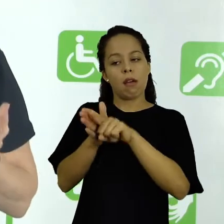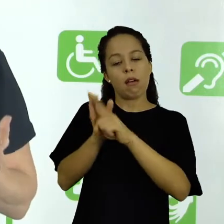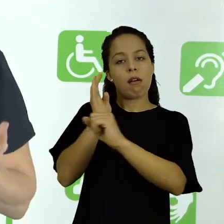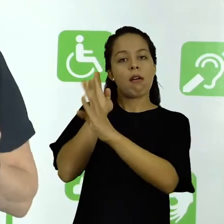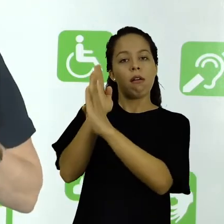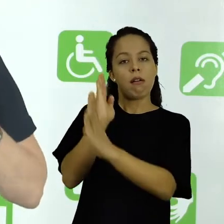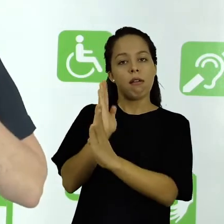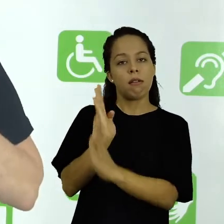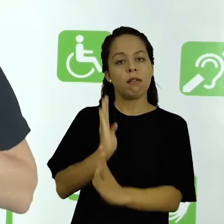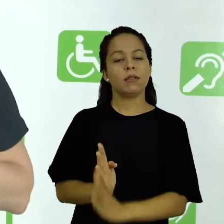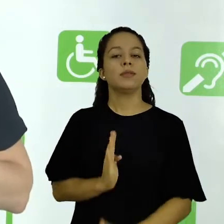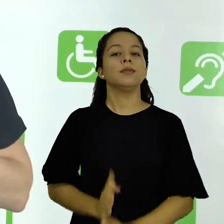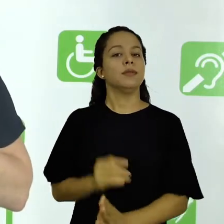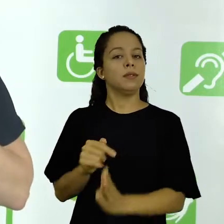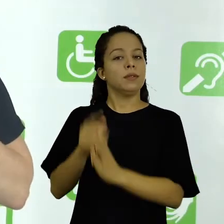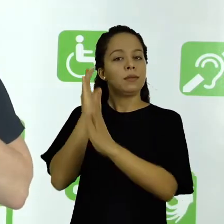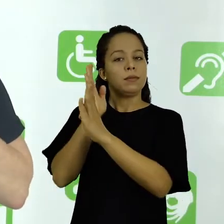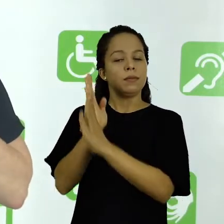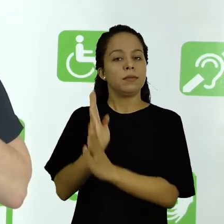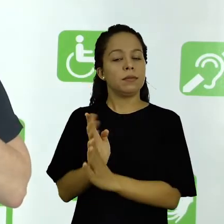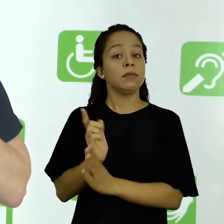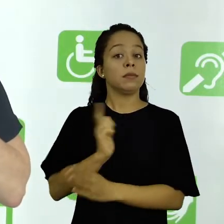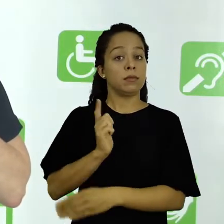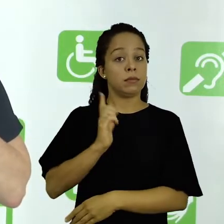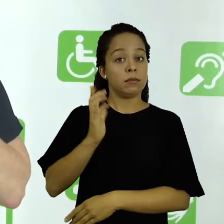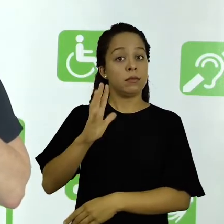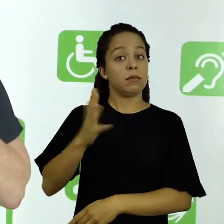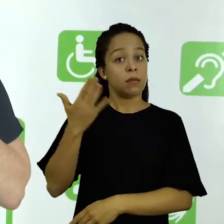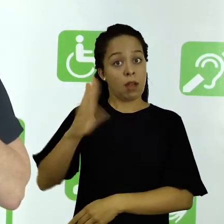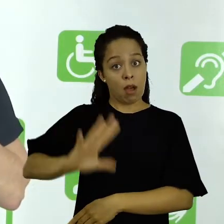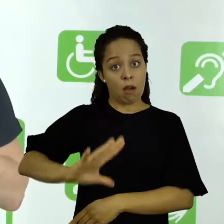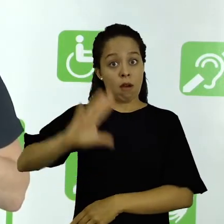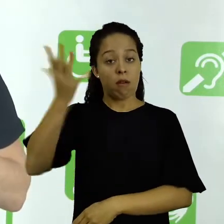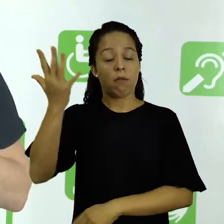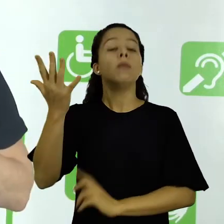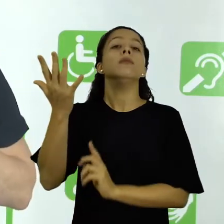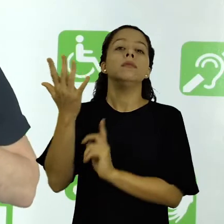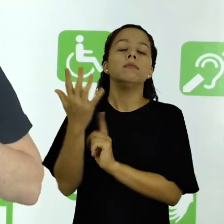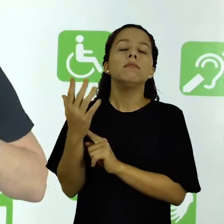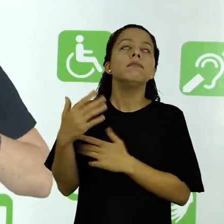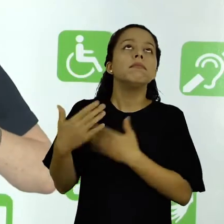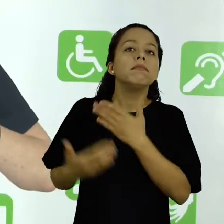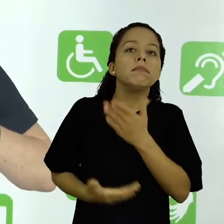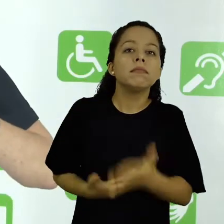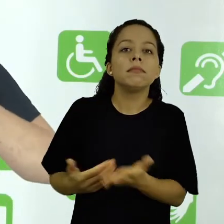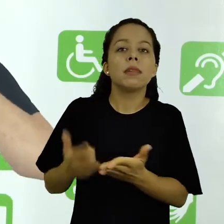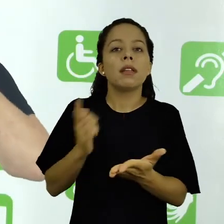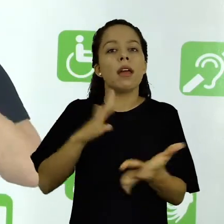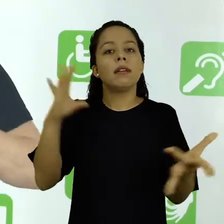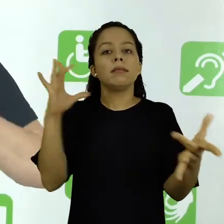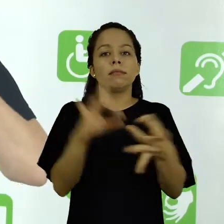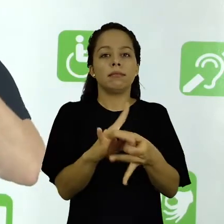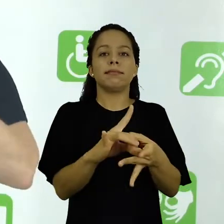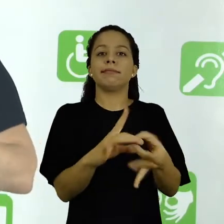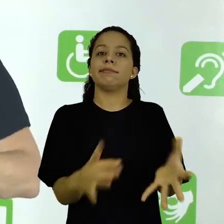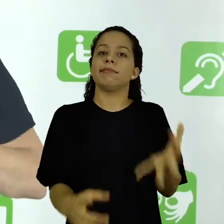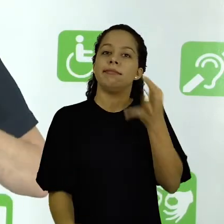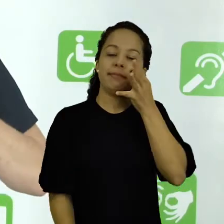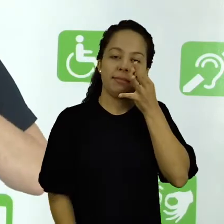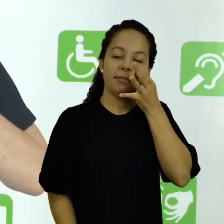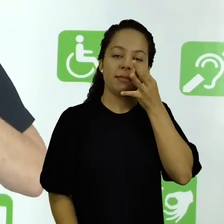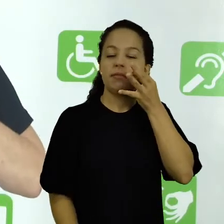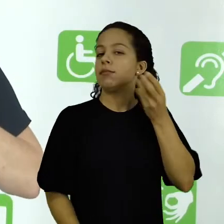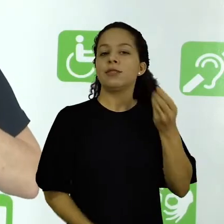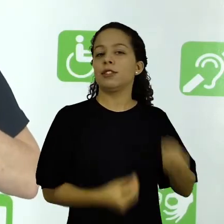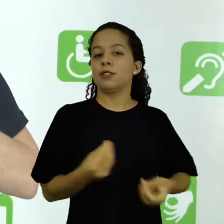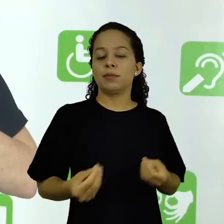aplicação de descobertas que são feitas e depois elas são aplicadas